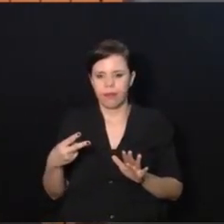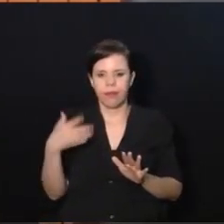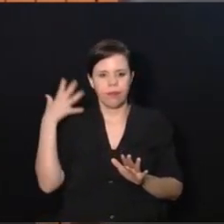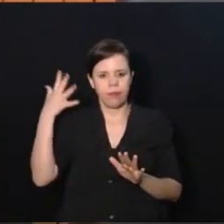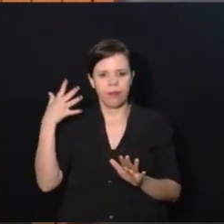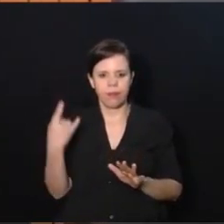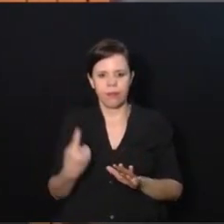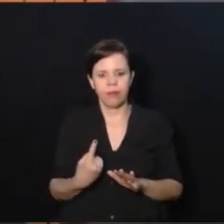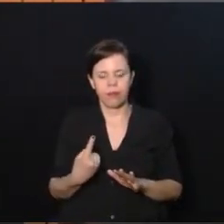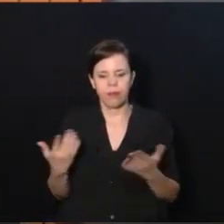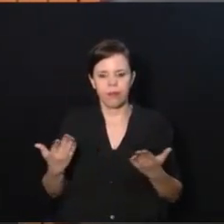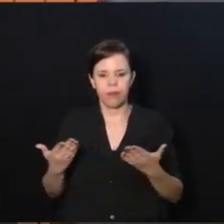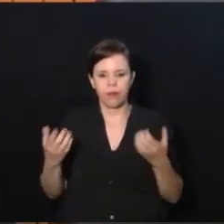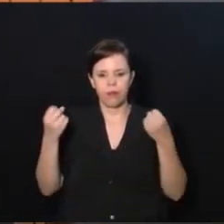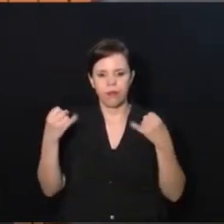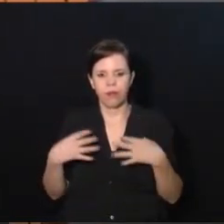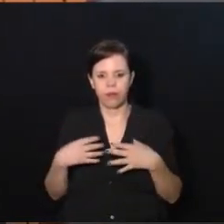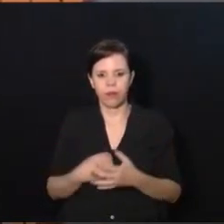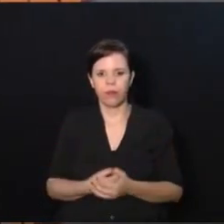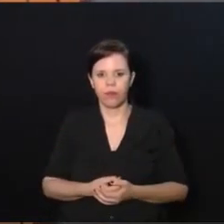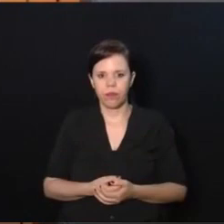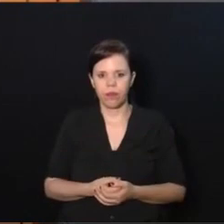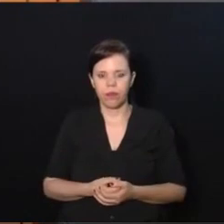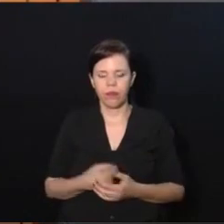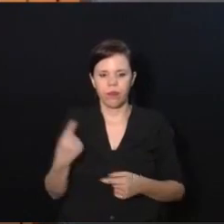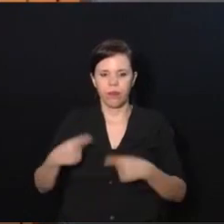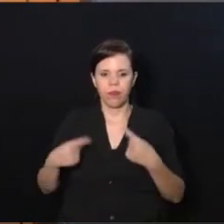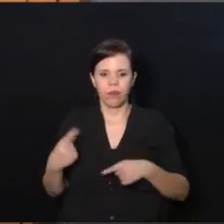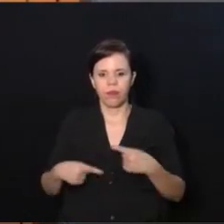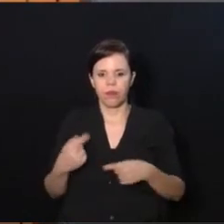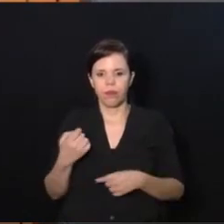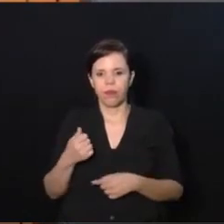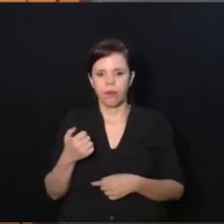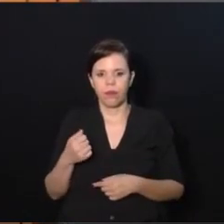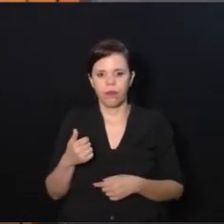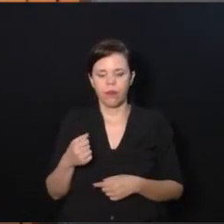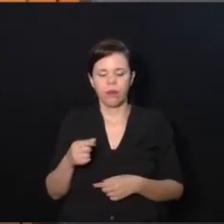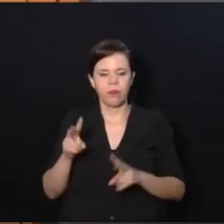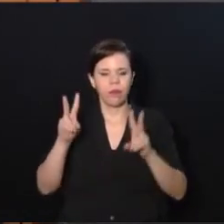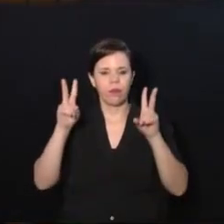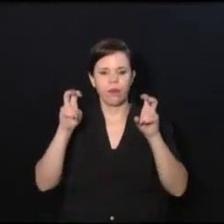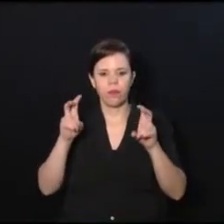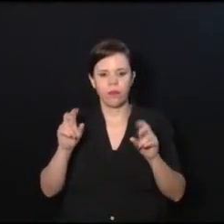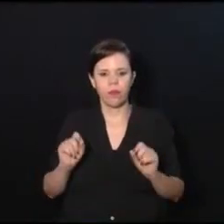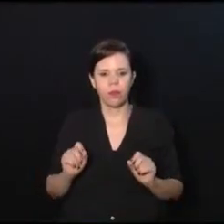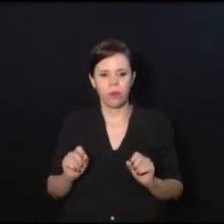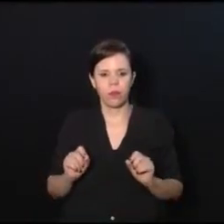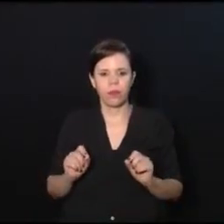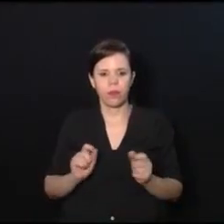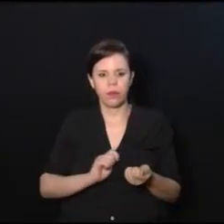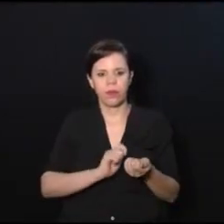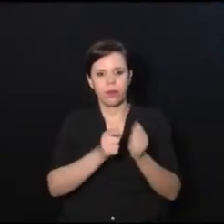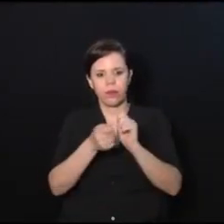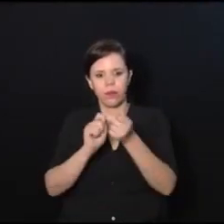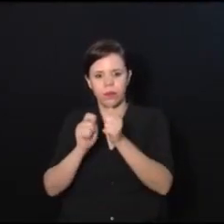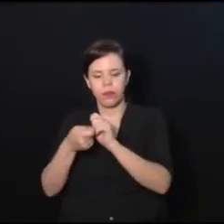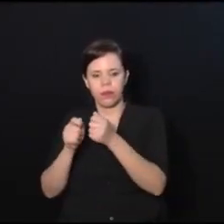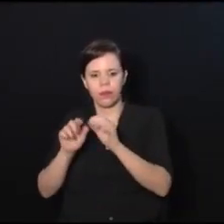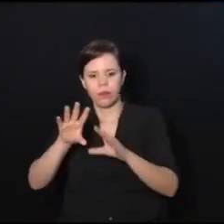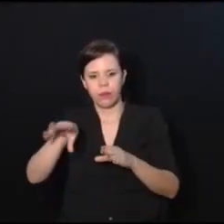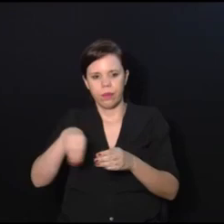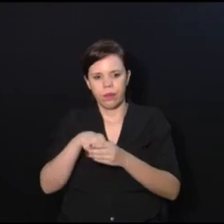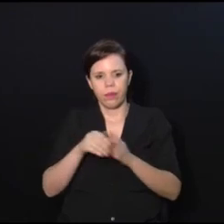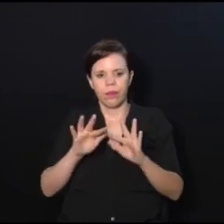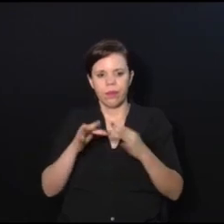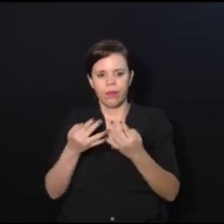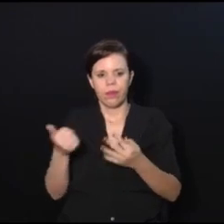A gente hoje vai discutir um pouco as questões ligadas à reabilitação e família, no primeiro